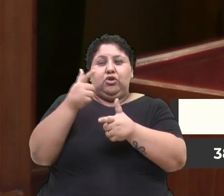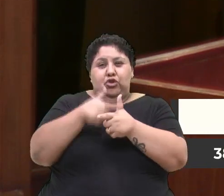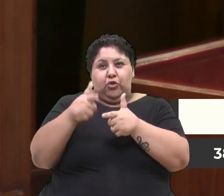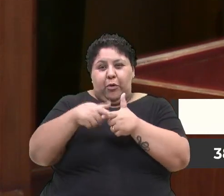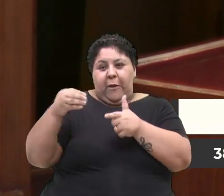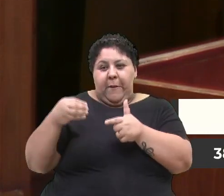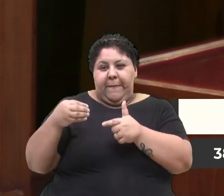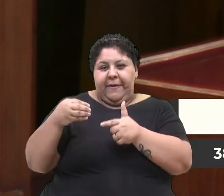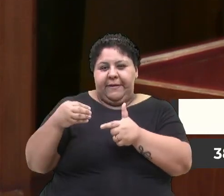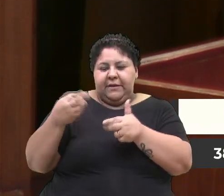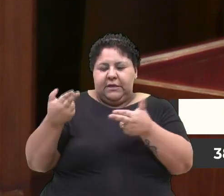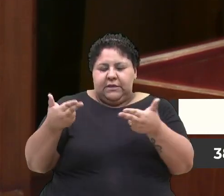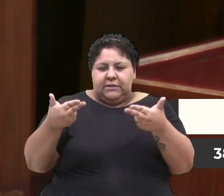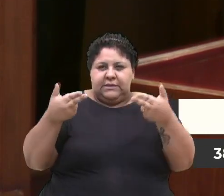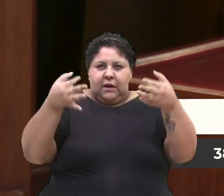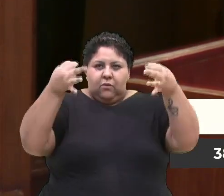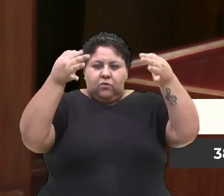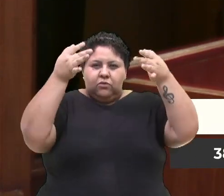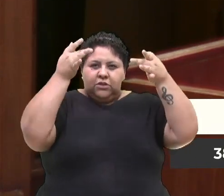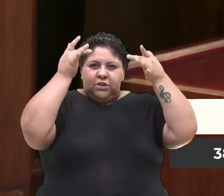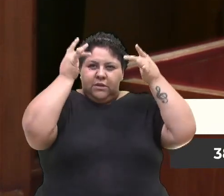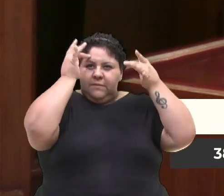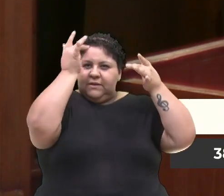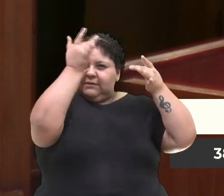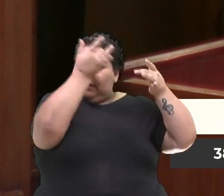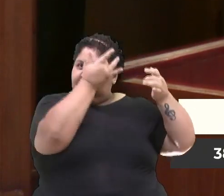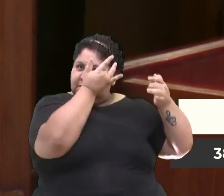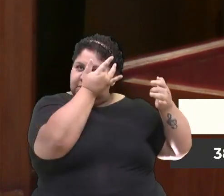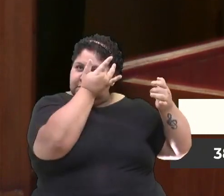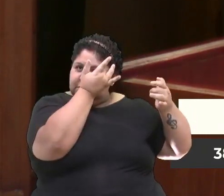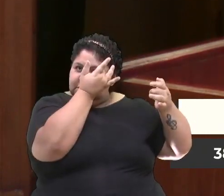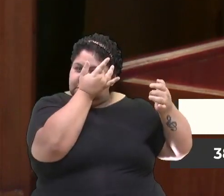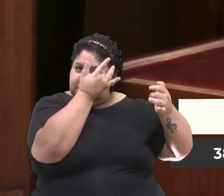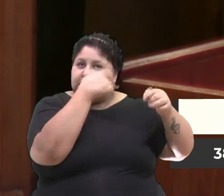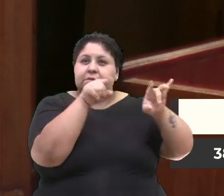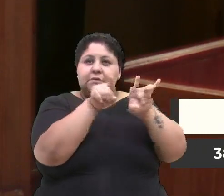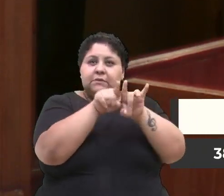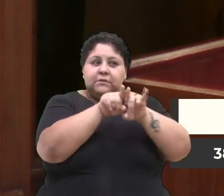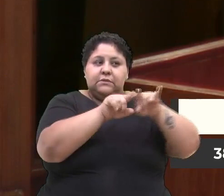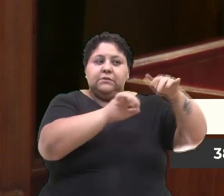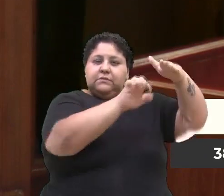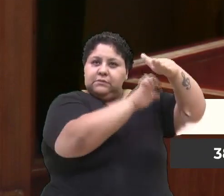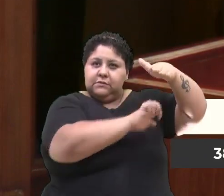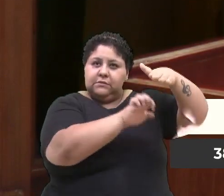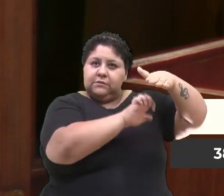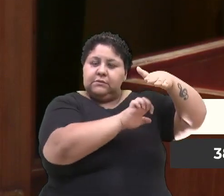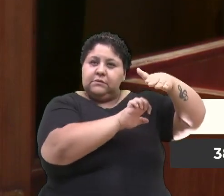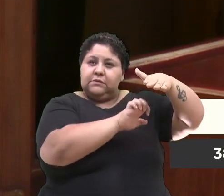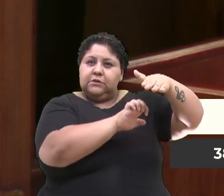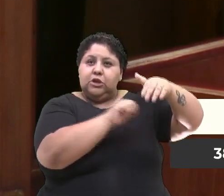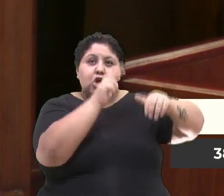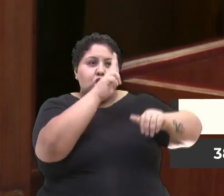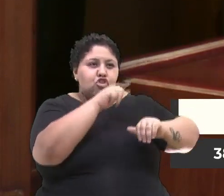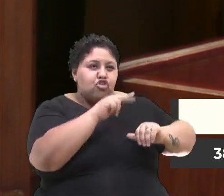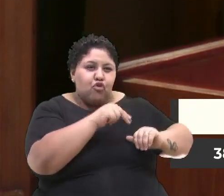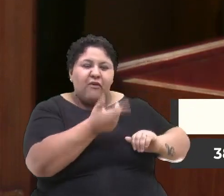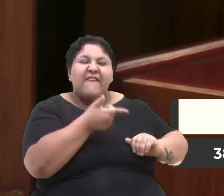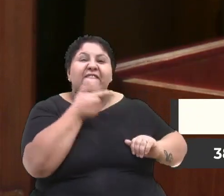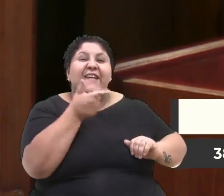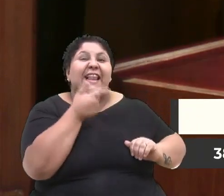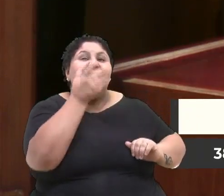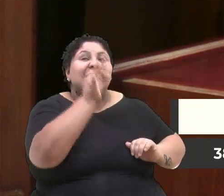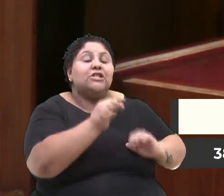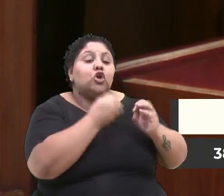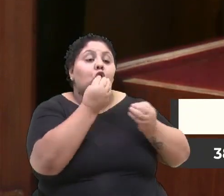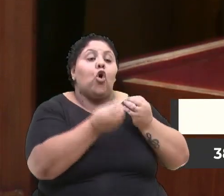melhor comunicação e transparência entre a empresa e os funcionários, porque nunca é dito como